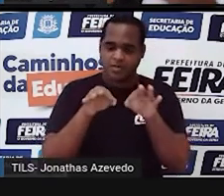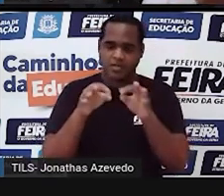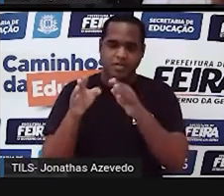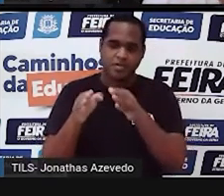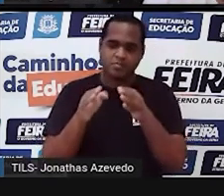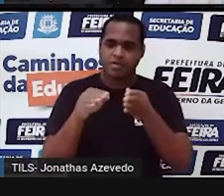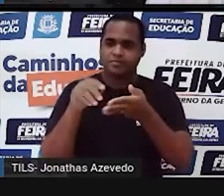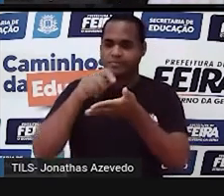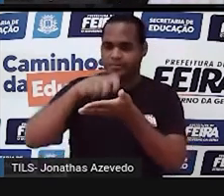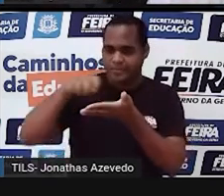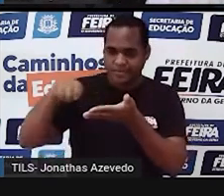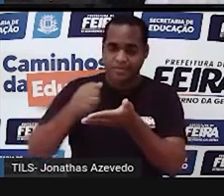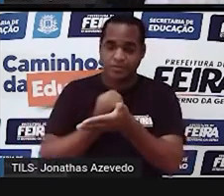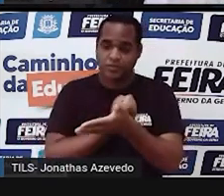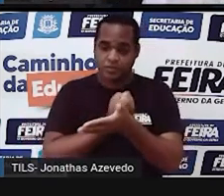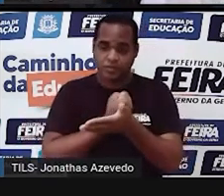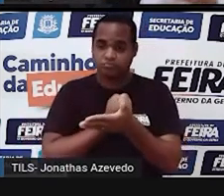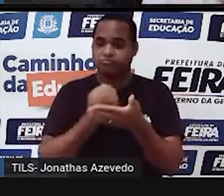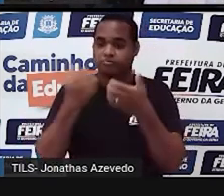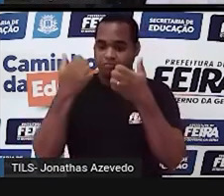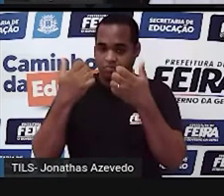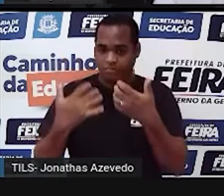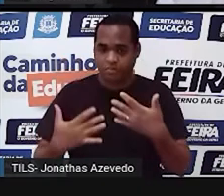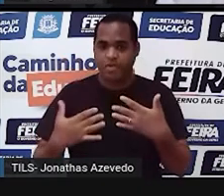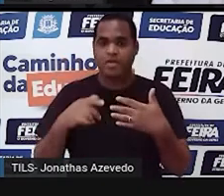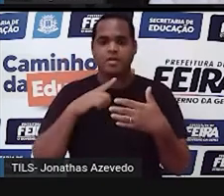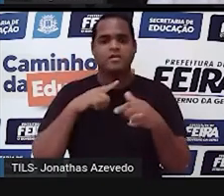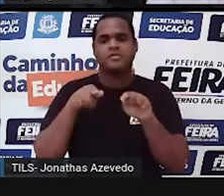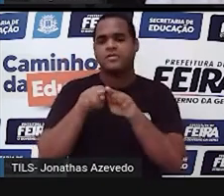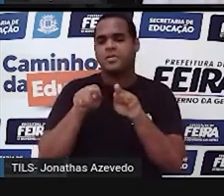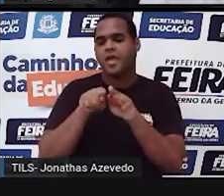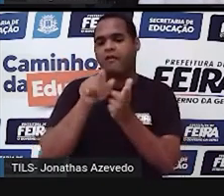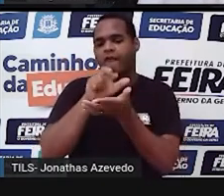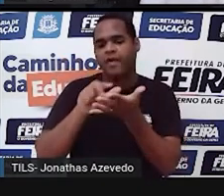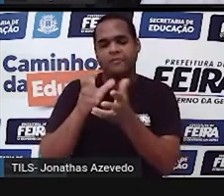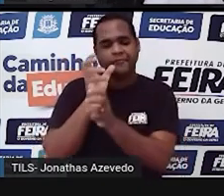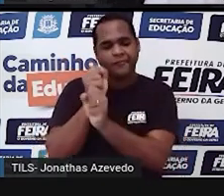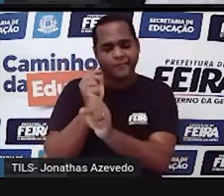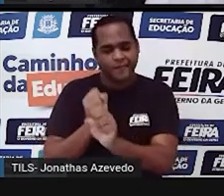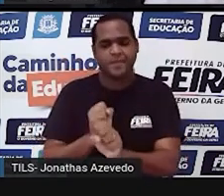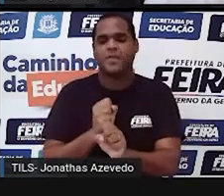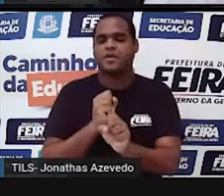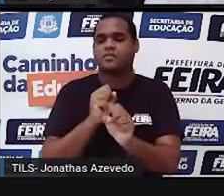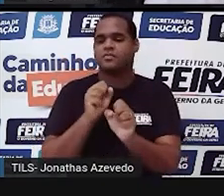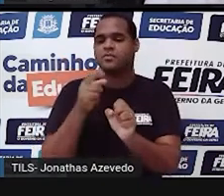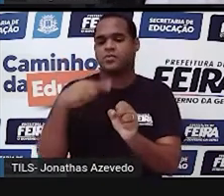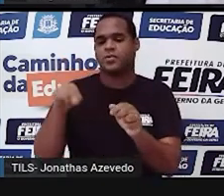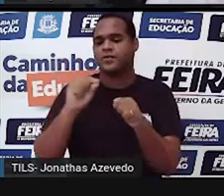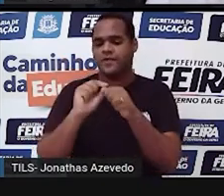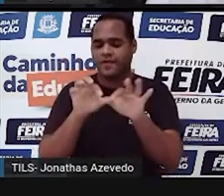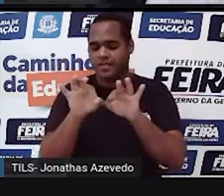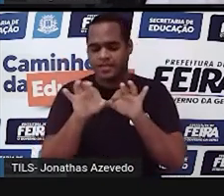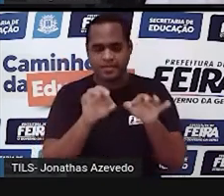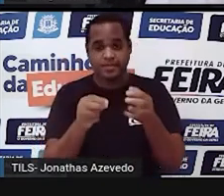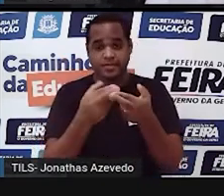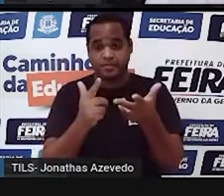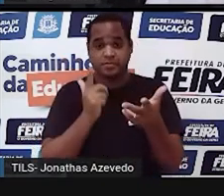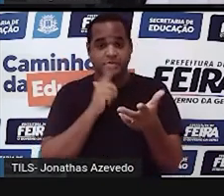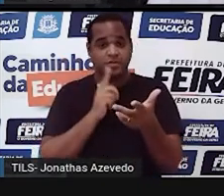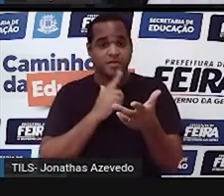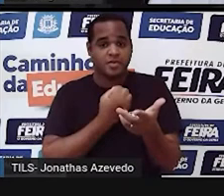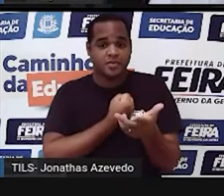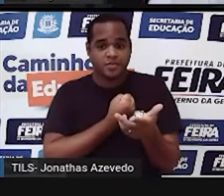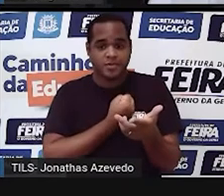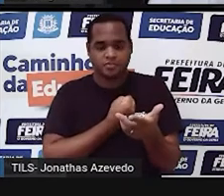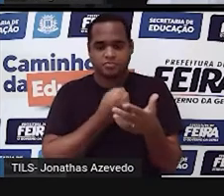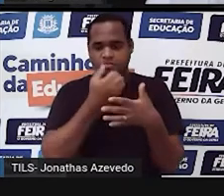escrita de números e as operações, as continhas que a gente faz com esses números. Então, isso é o sistema